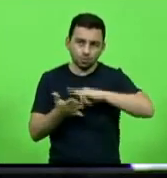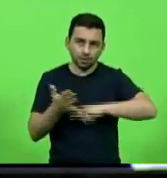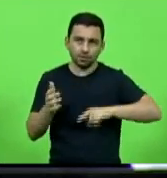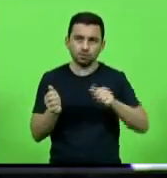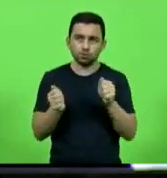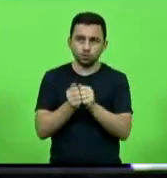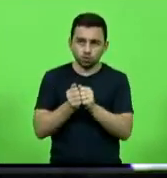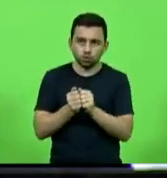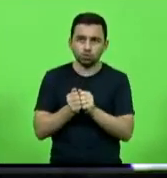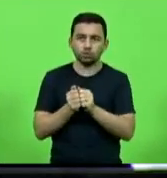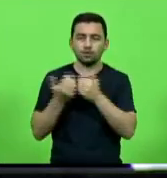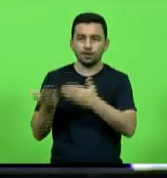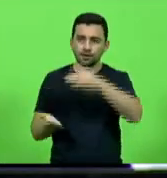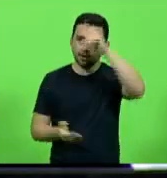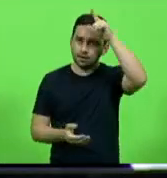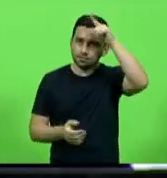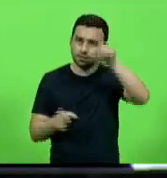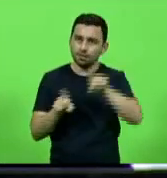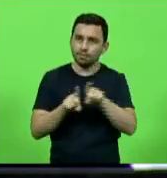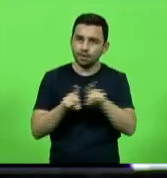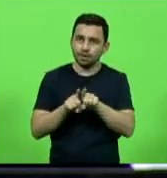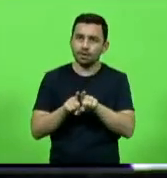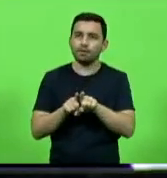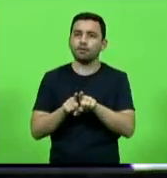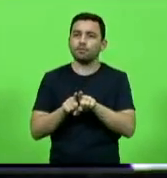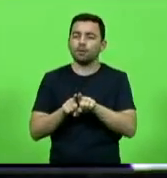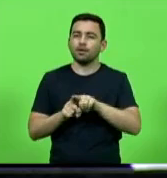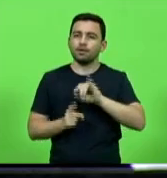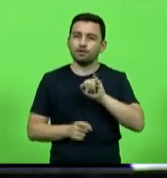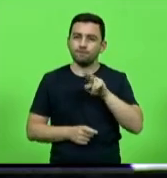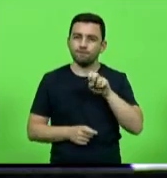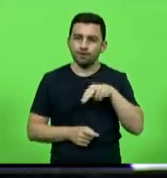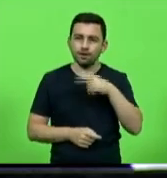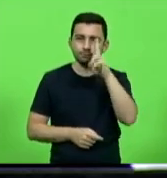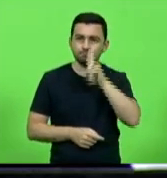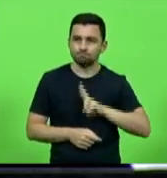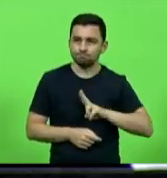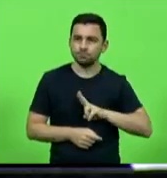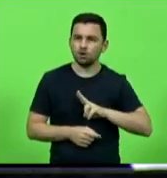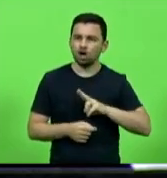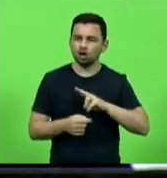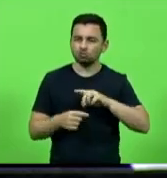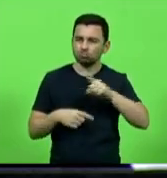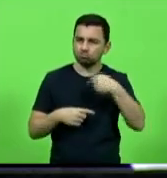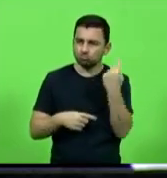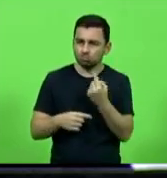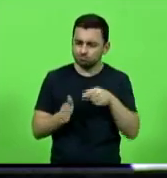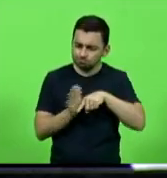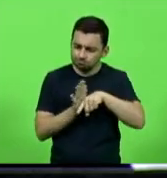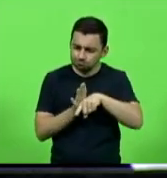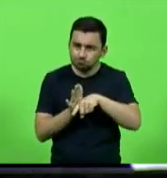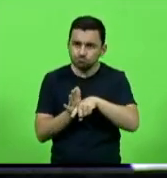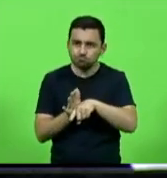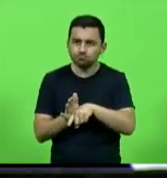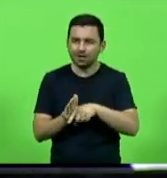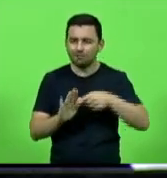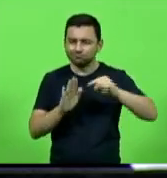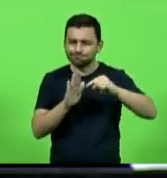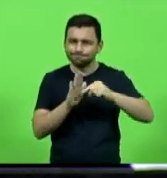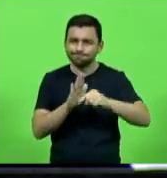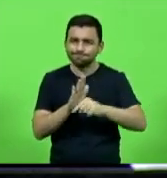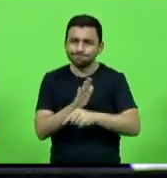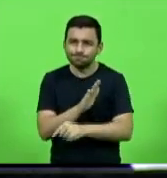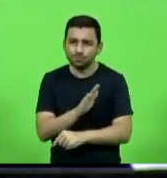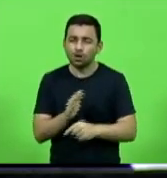relutoria do deputado Ivan nós desmiuçamos aquela questão do roubo dos respiradores e quando eu